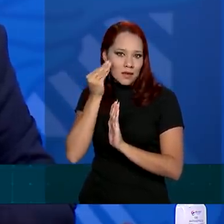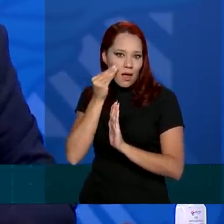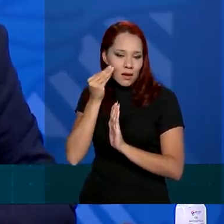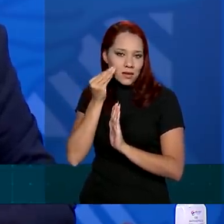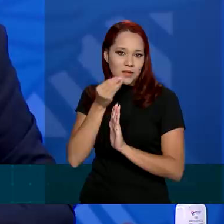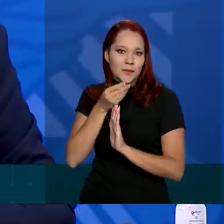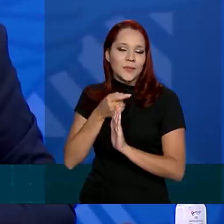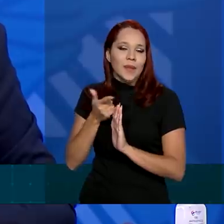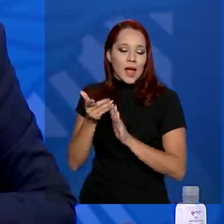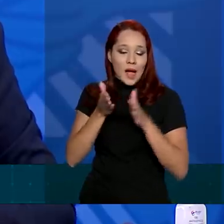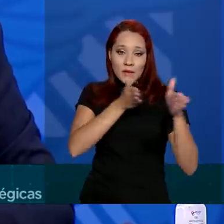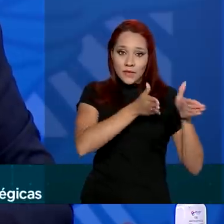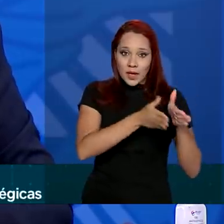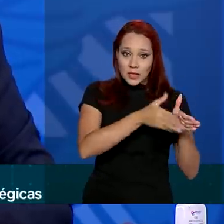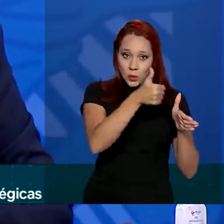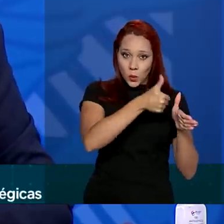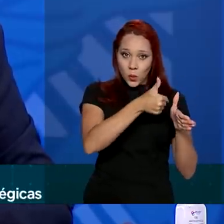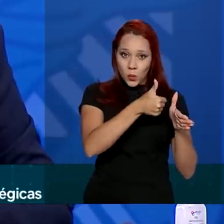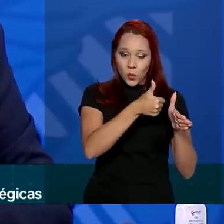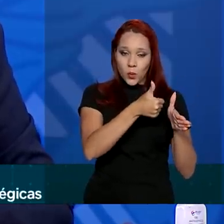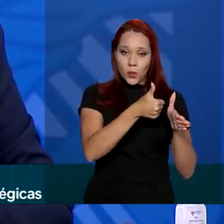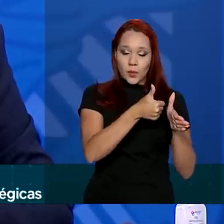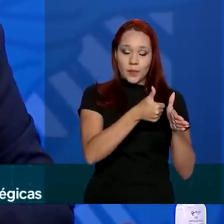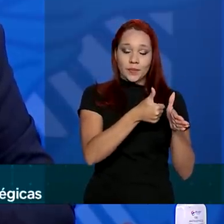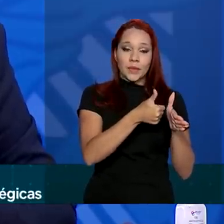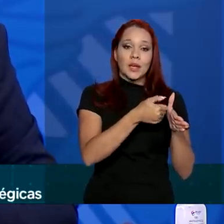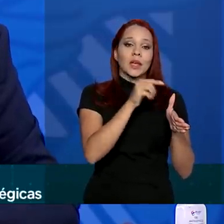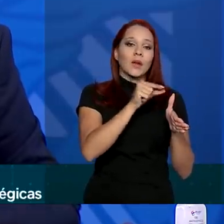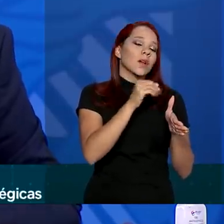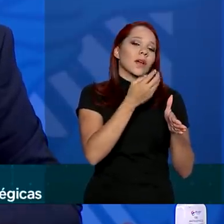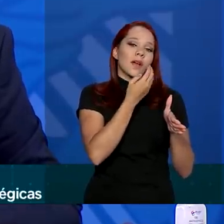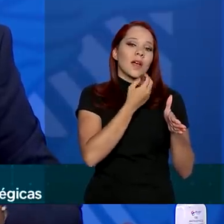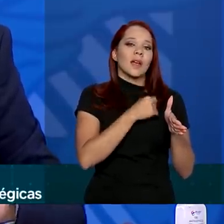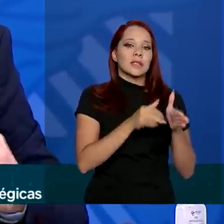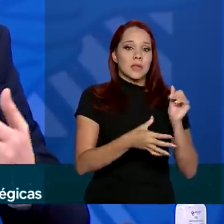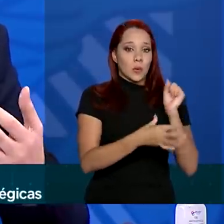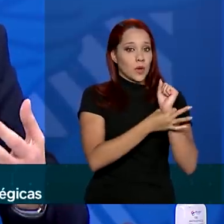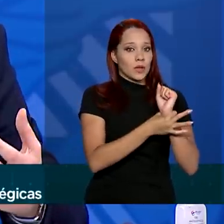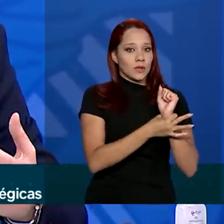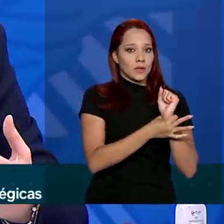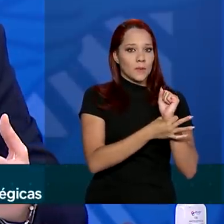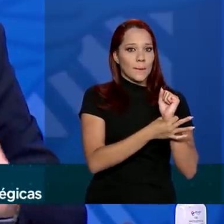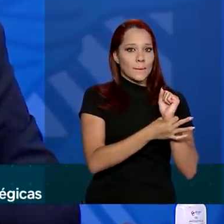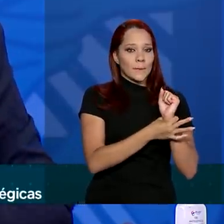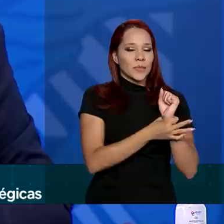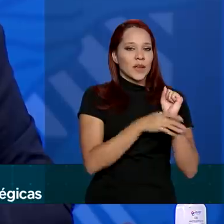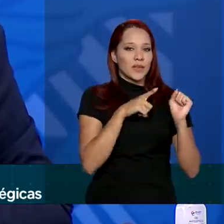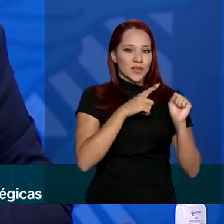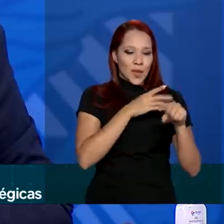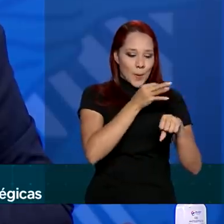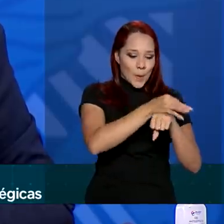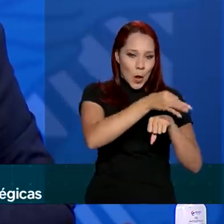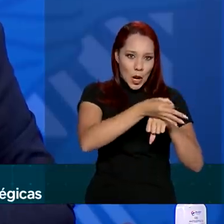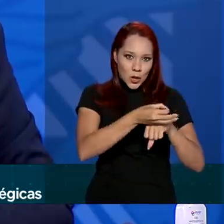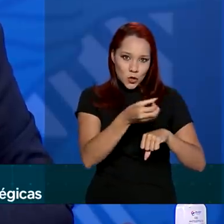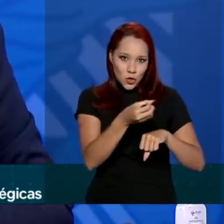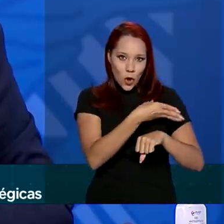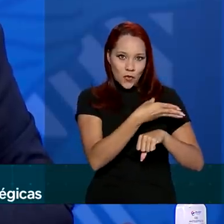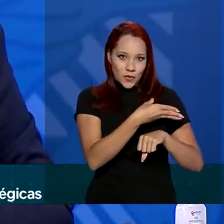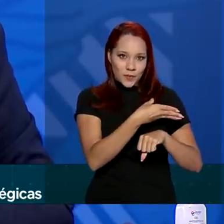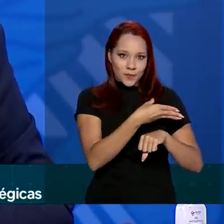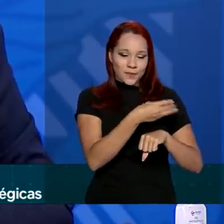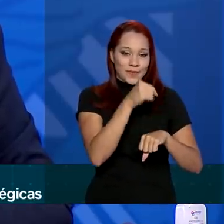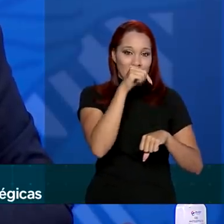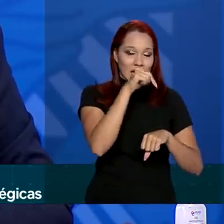clínicos a fase 1, que é o teste de segurança, quando a gente tem uma molécula nova, o